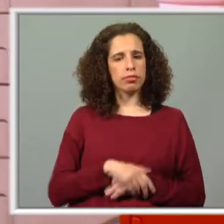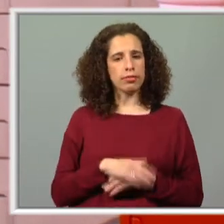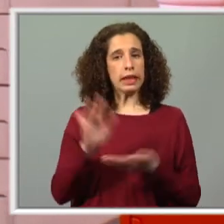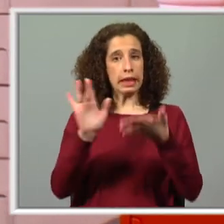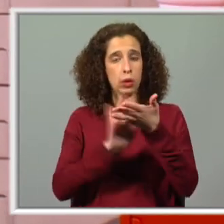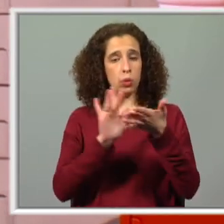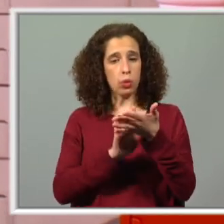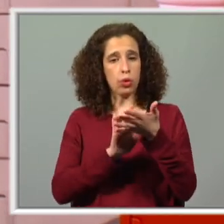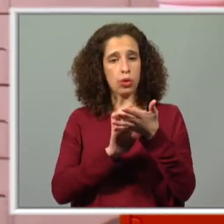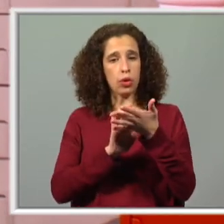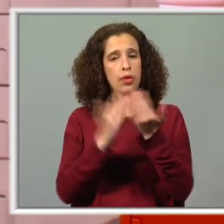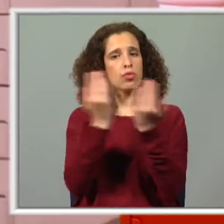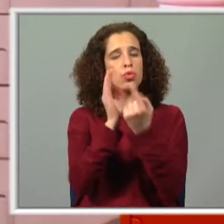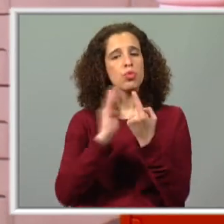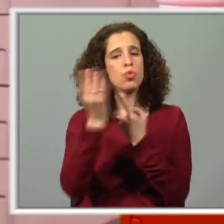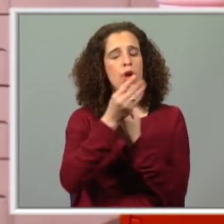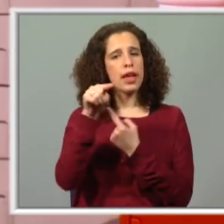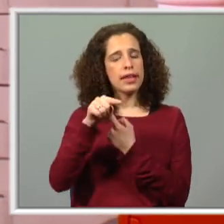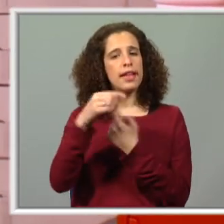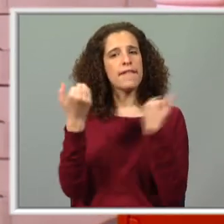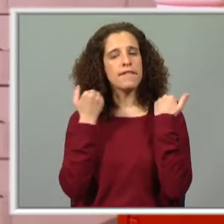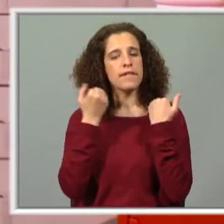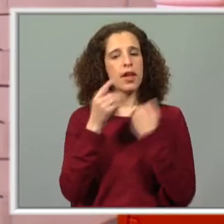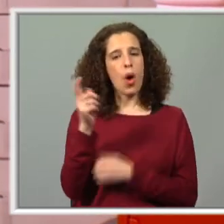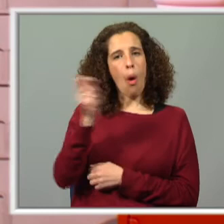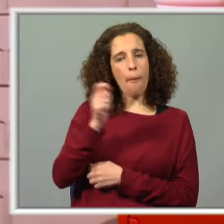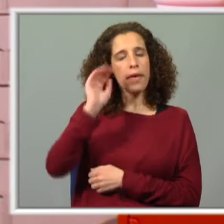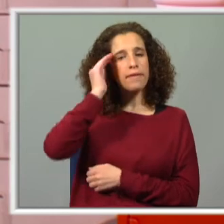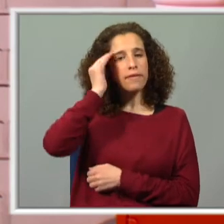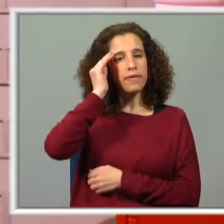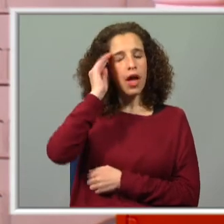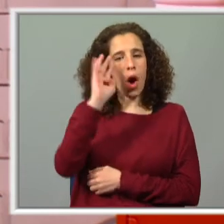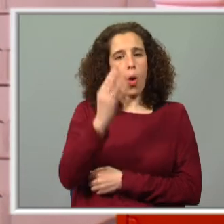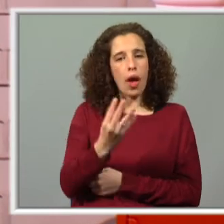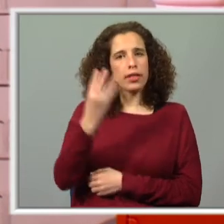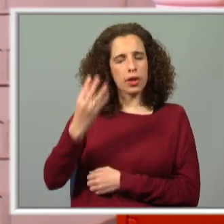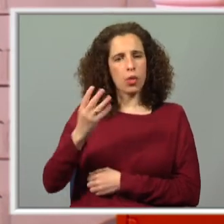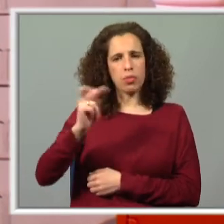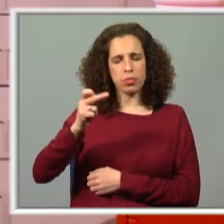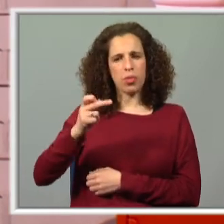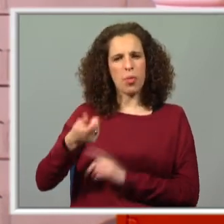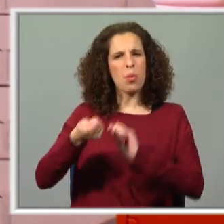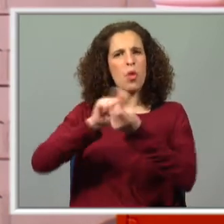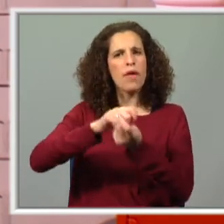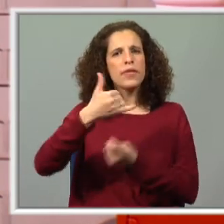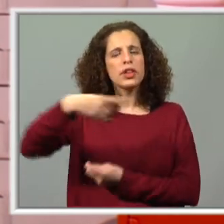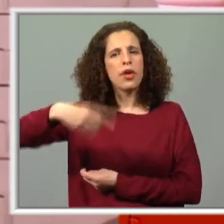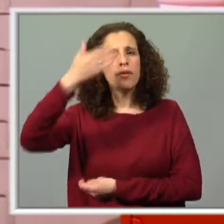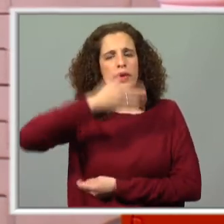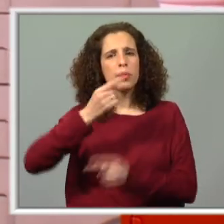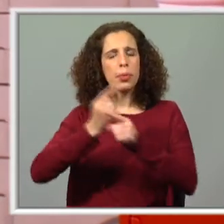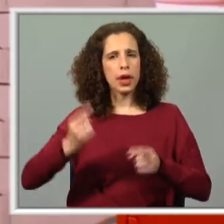manual de estudo do MEI, vocês têm esta informação. Porquê que o mês de fevereiro, de quatro em quatro anos, passa a ter vinte e nove dias?